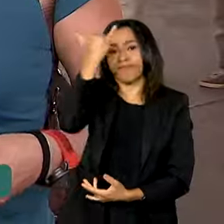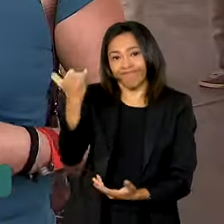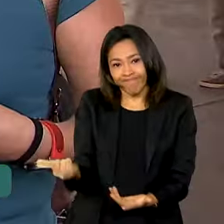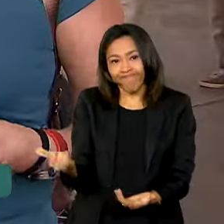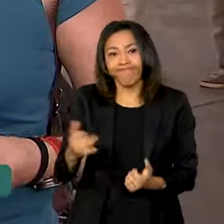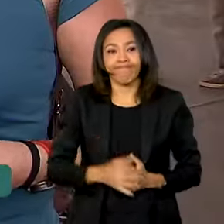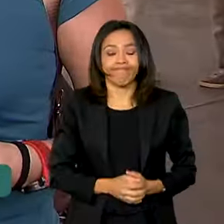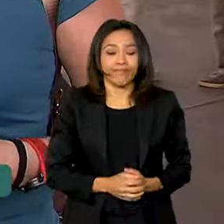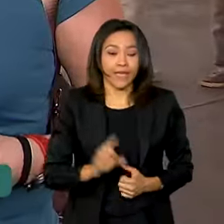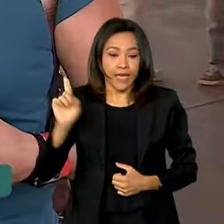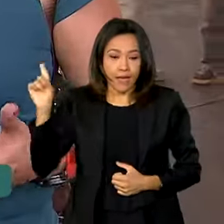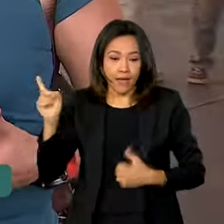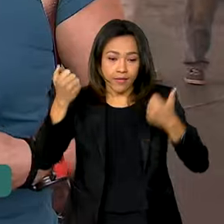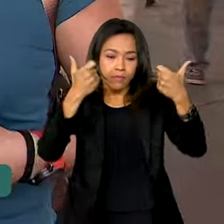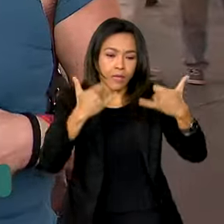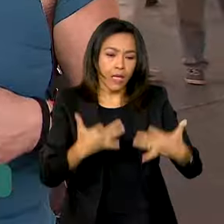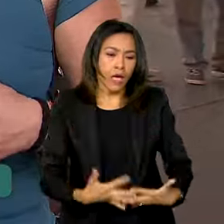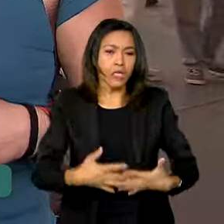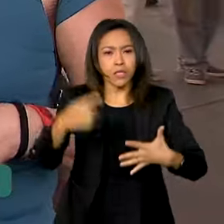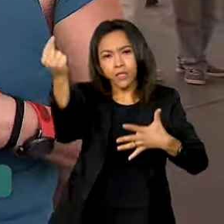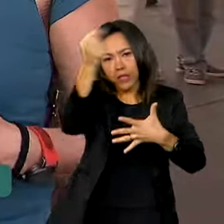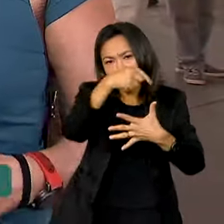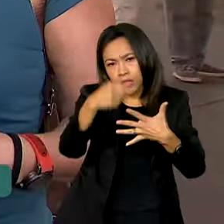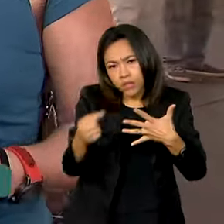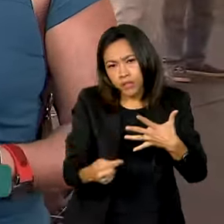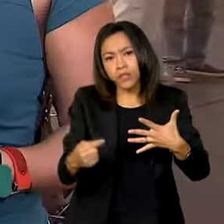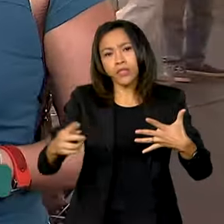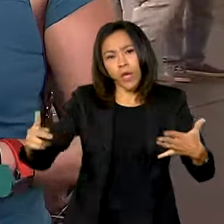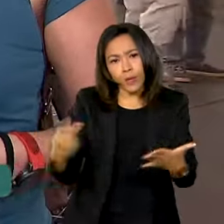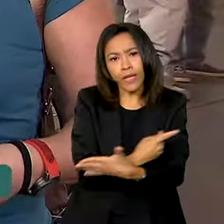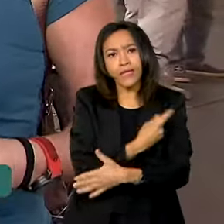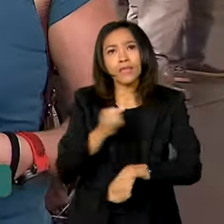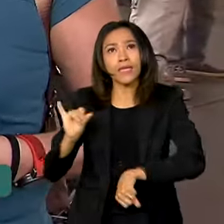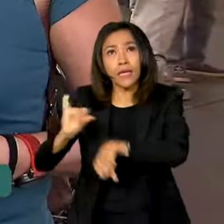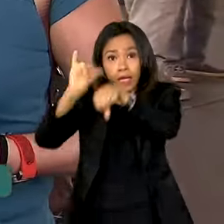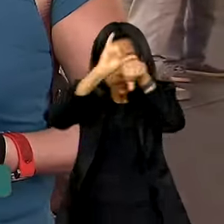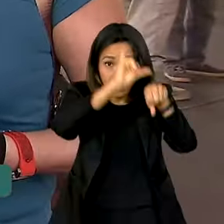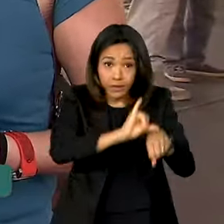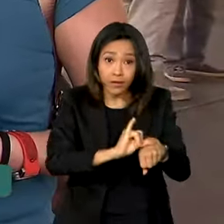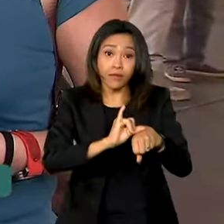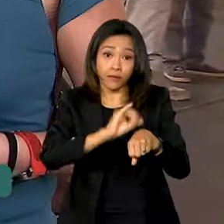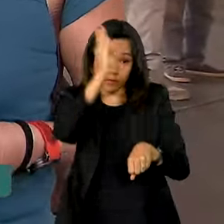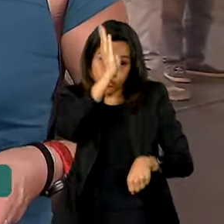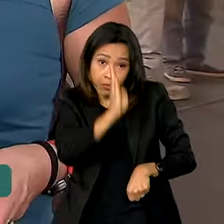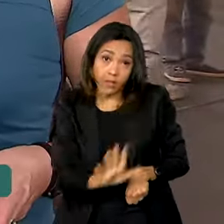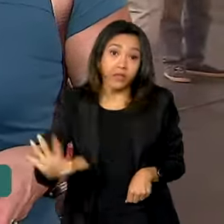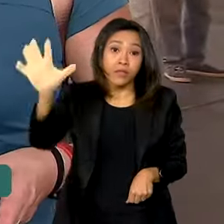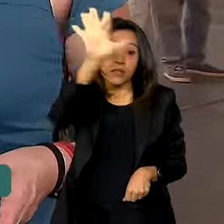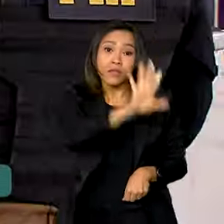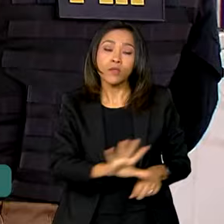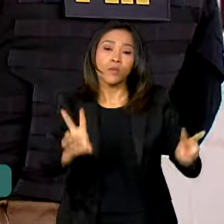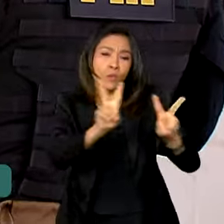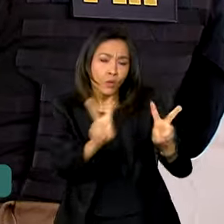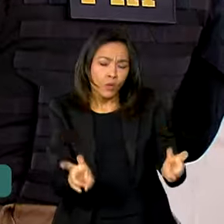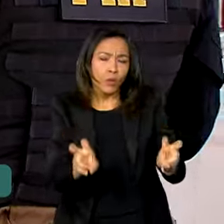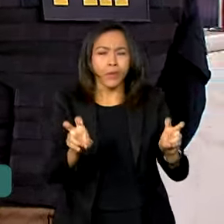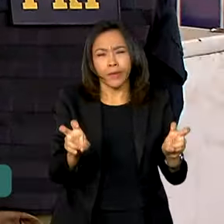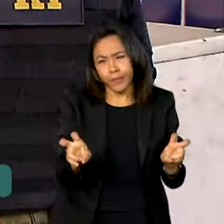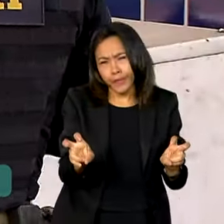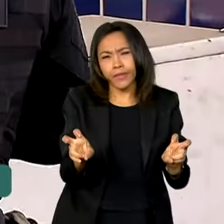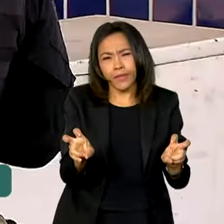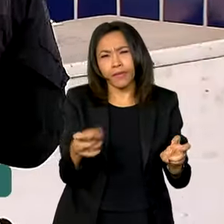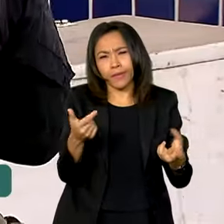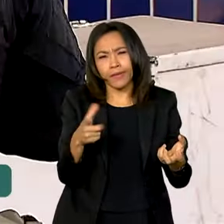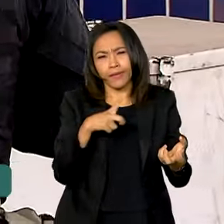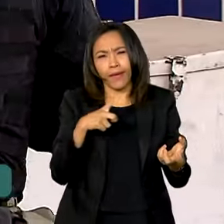Por vários fatores, inclusive em algumas capitais, a questão das plataformas de entrega tem